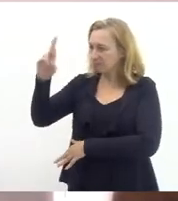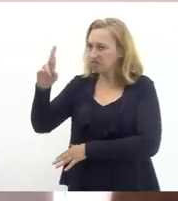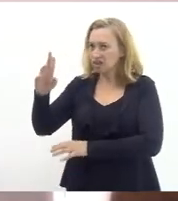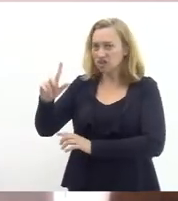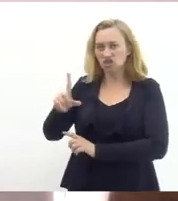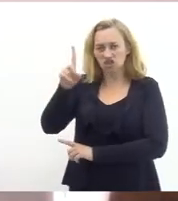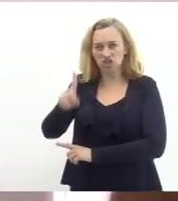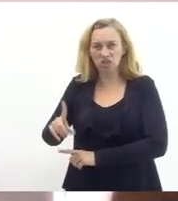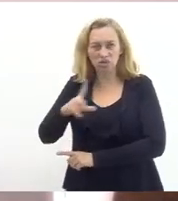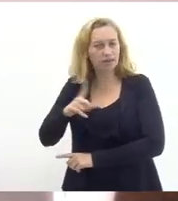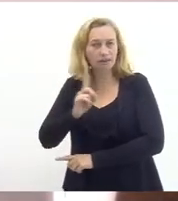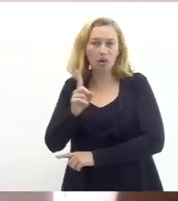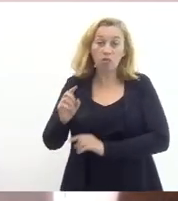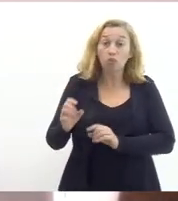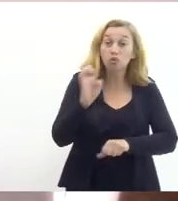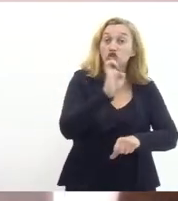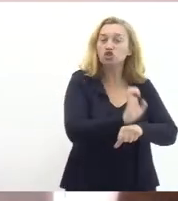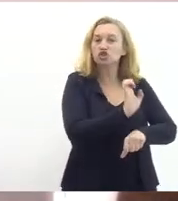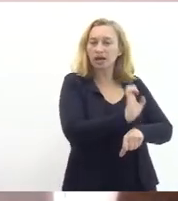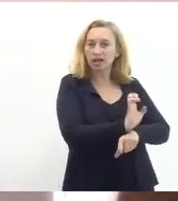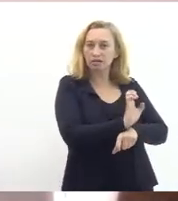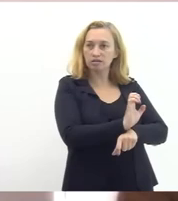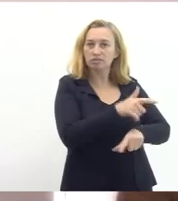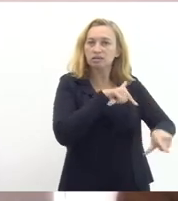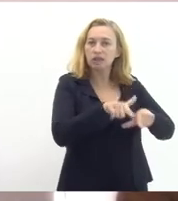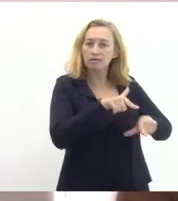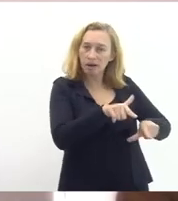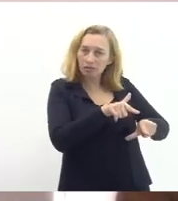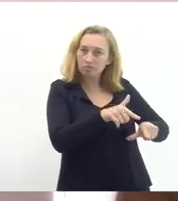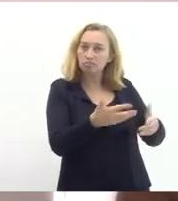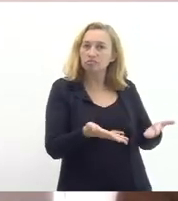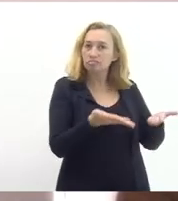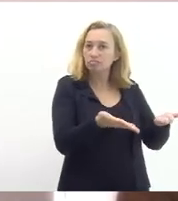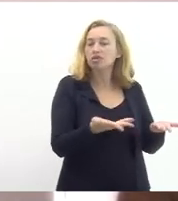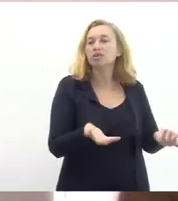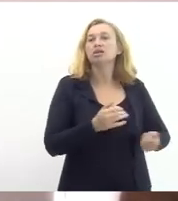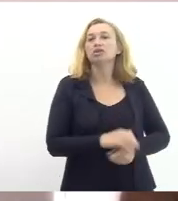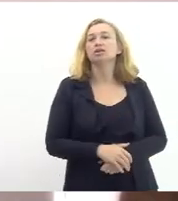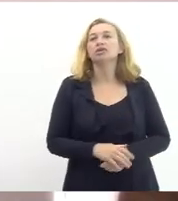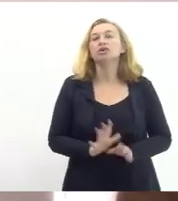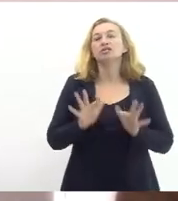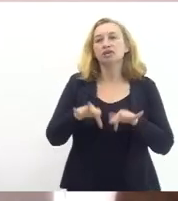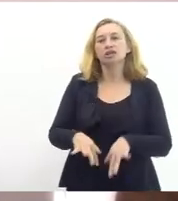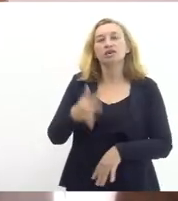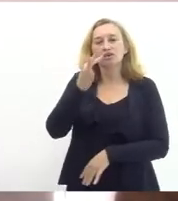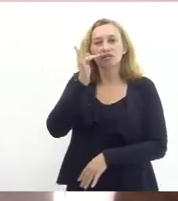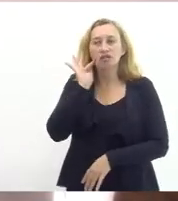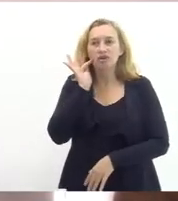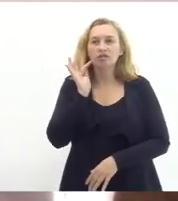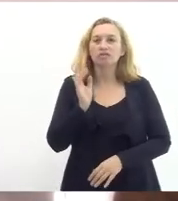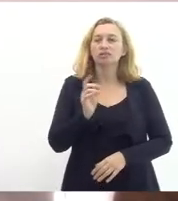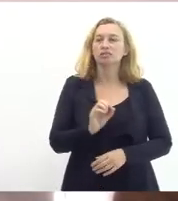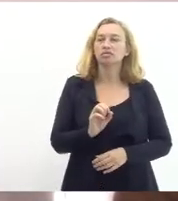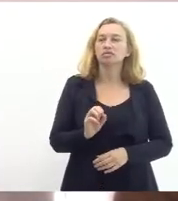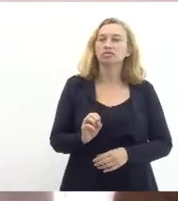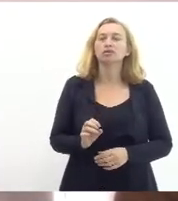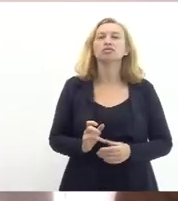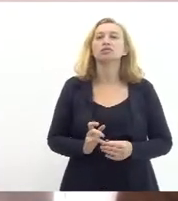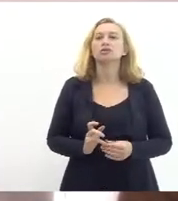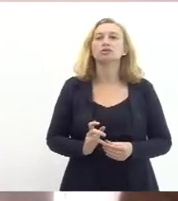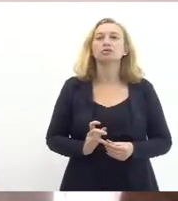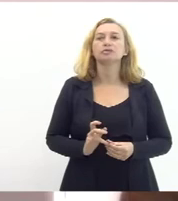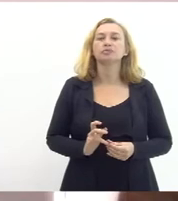garante direitos é o Estado através dos serviços que ele presta então nesse sentido eu acho Flávio eu concluir que o instrumento da ação civil